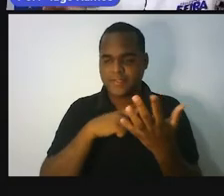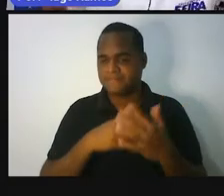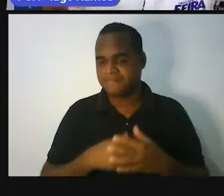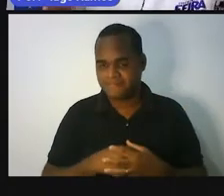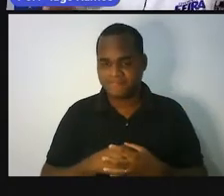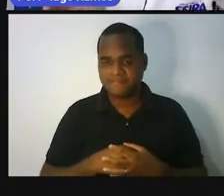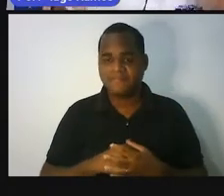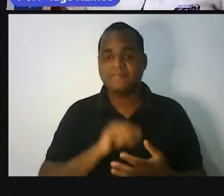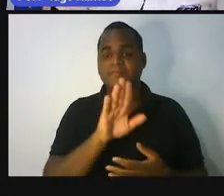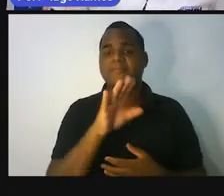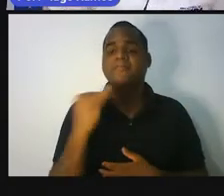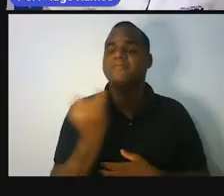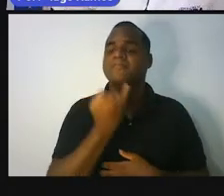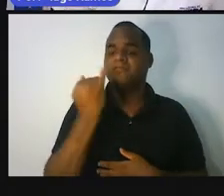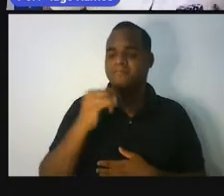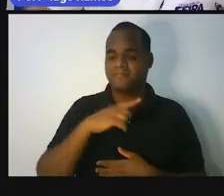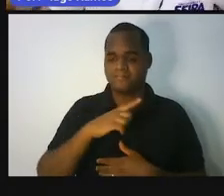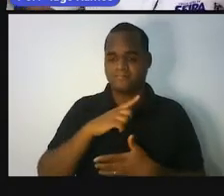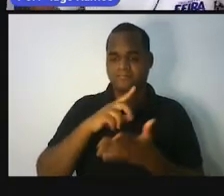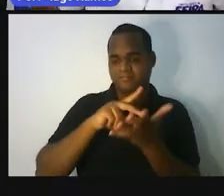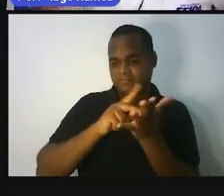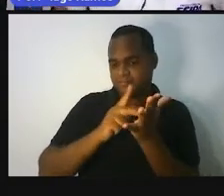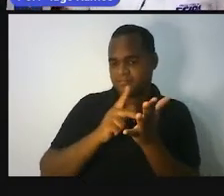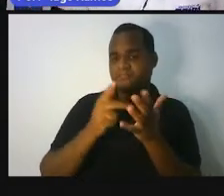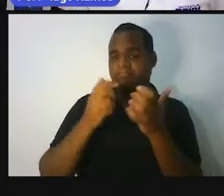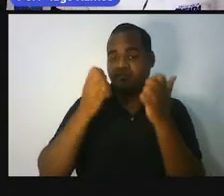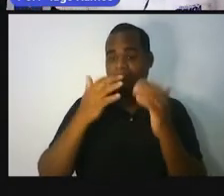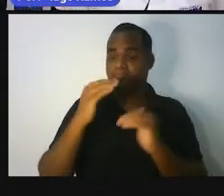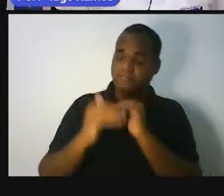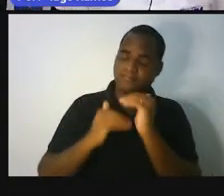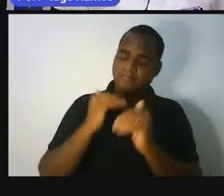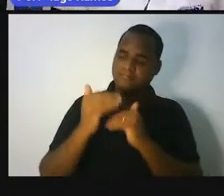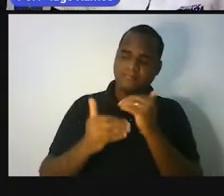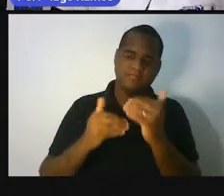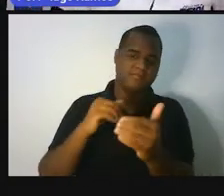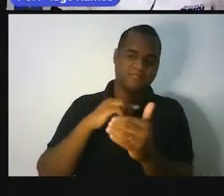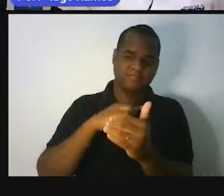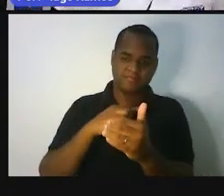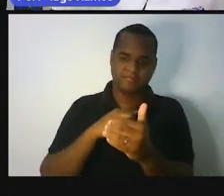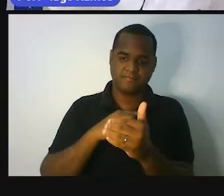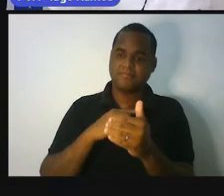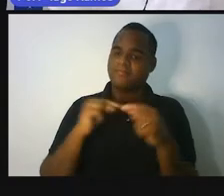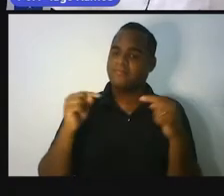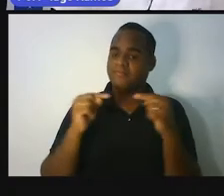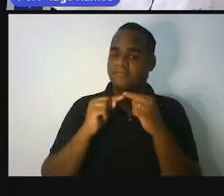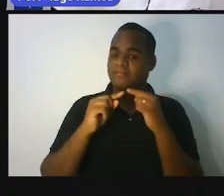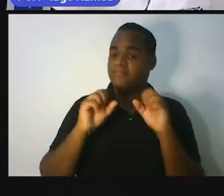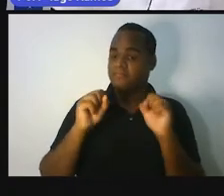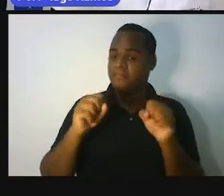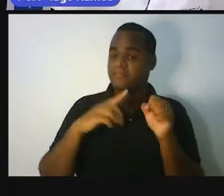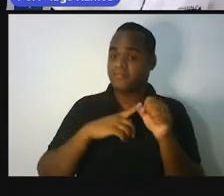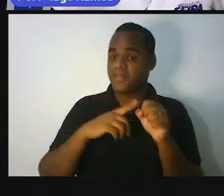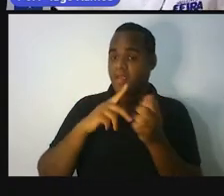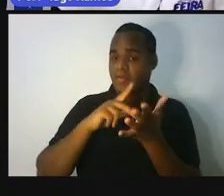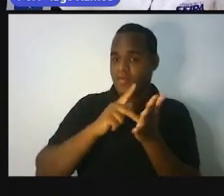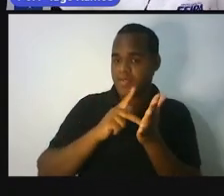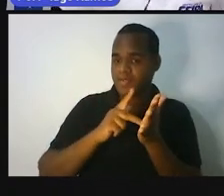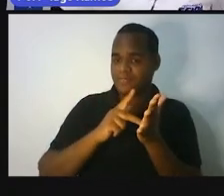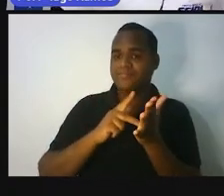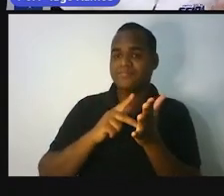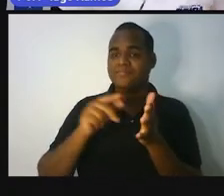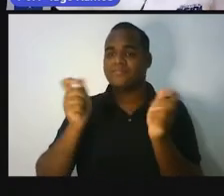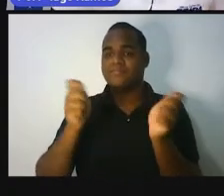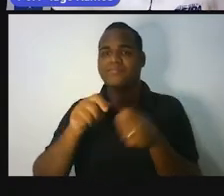um importante instrumento desenvolvido no continente africano. Os